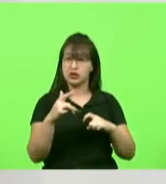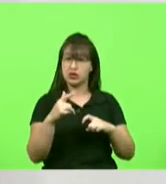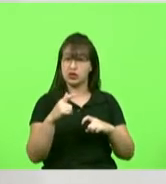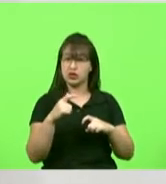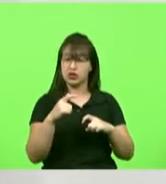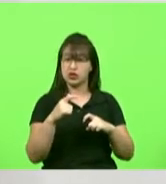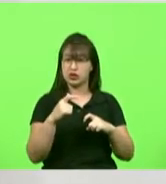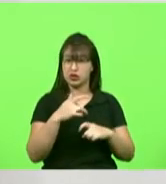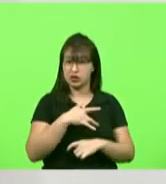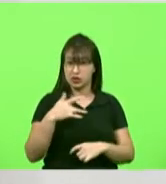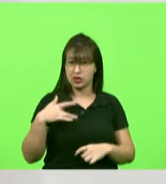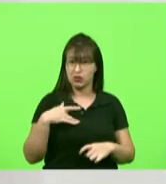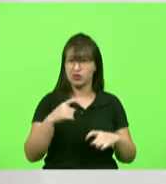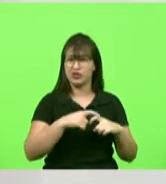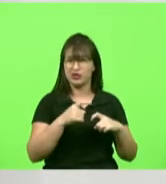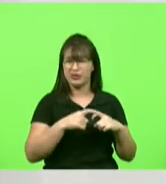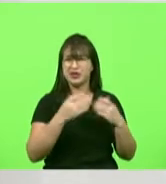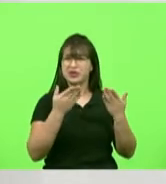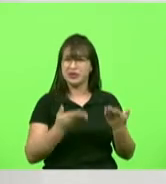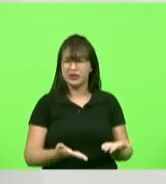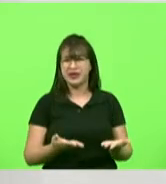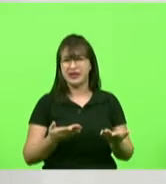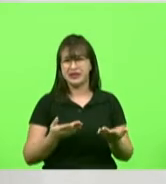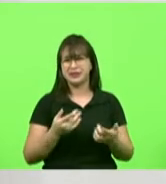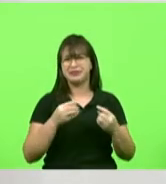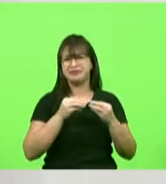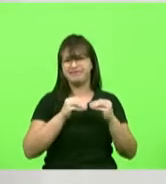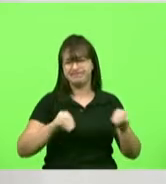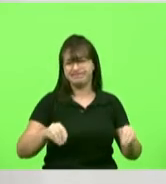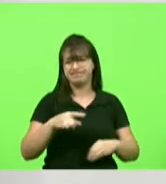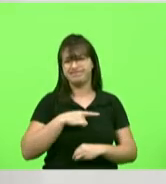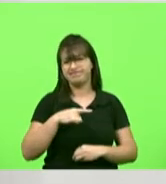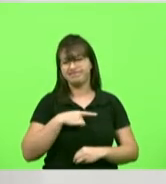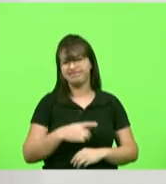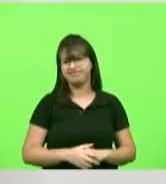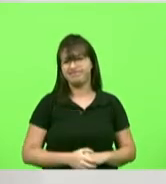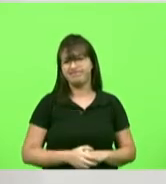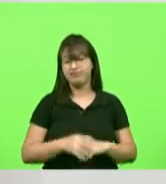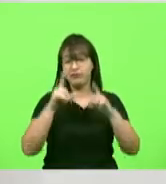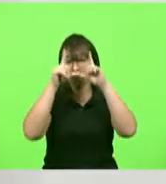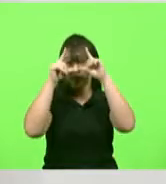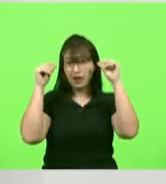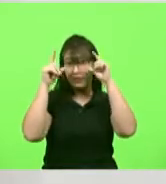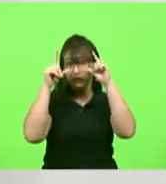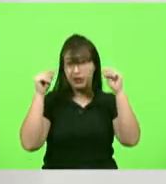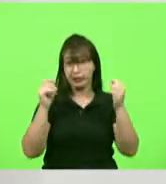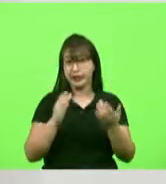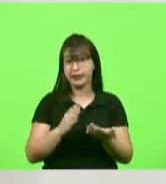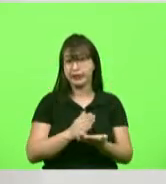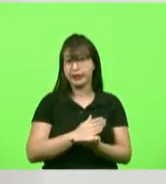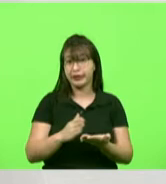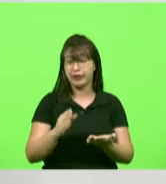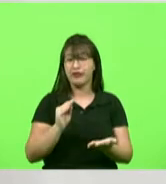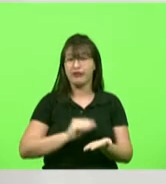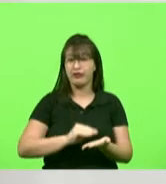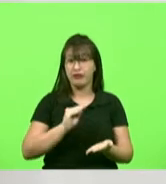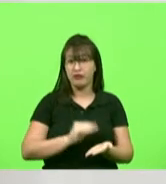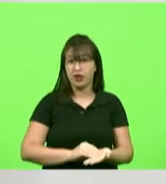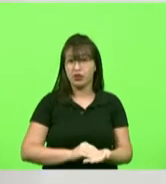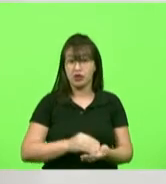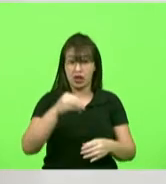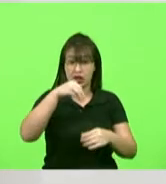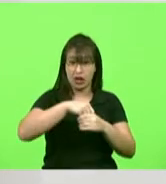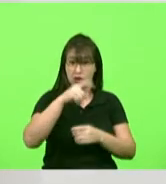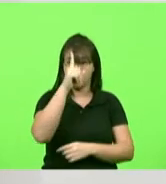executando as mesmas funções de outros enfermeiros não existe um lugar seguro dentro do